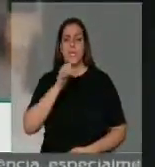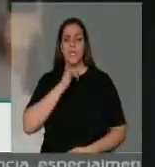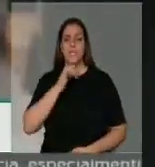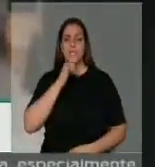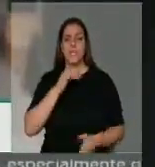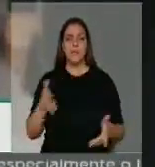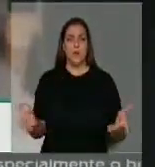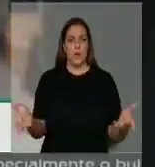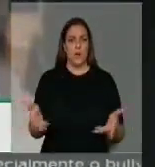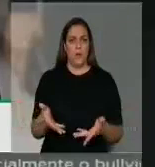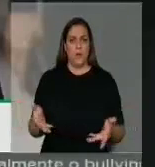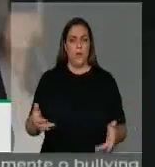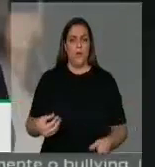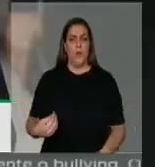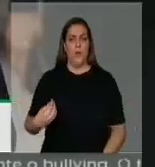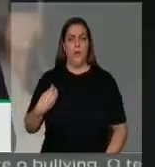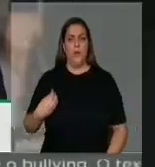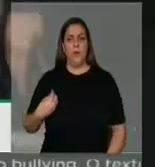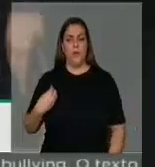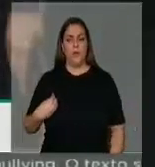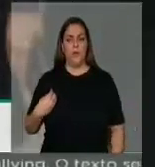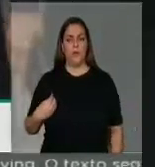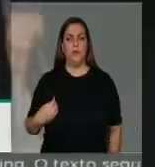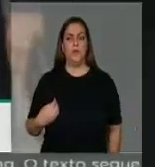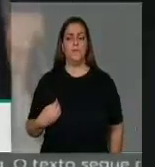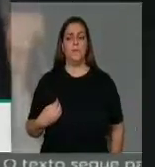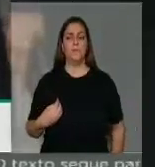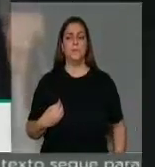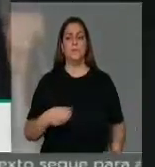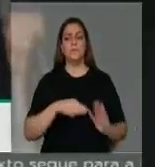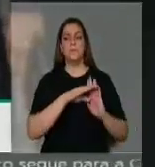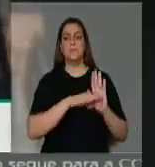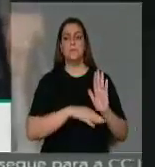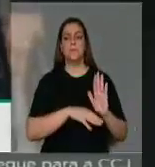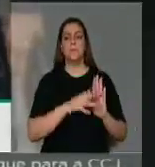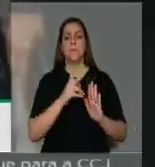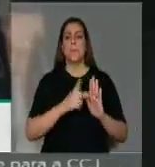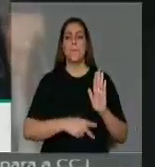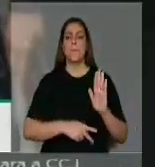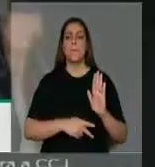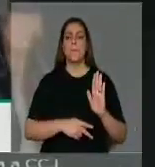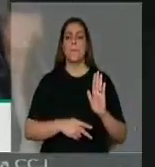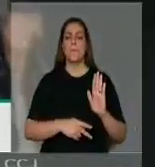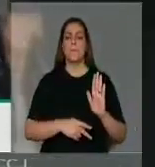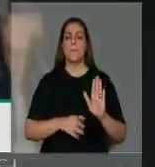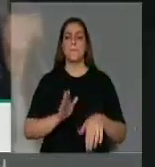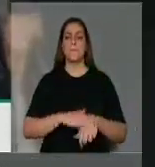o item que trata o projeto da deputada Luziane, que trata